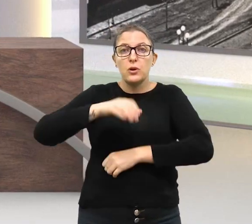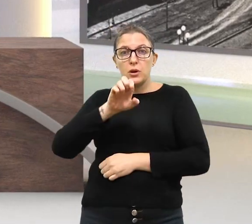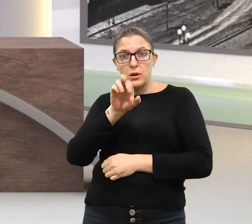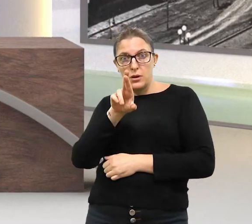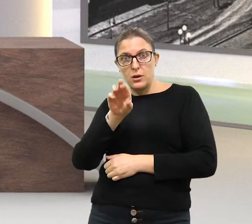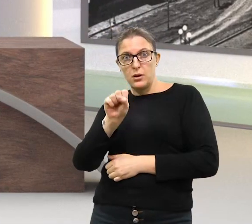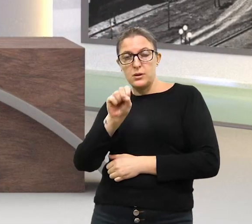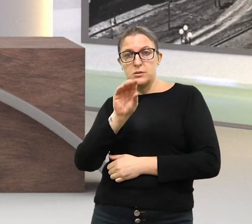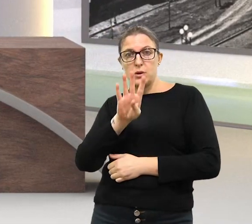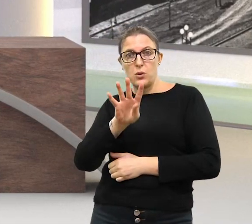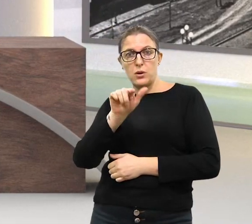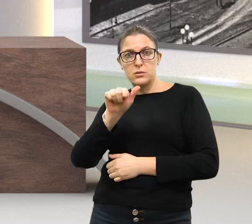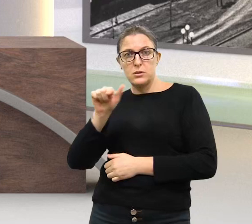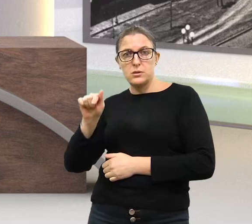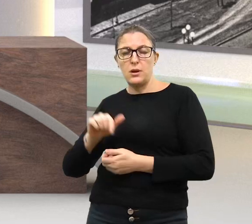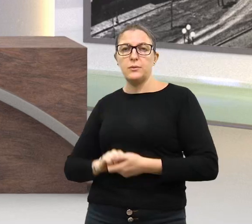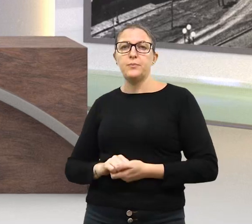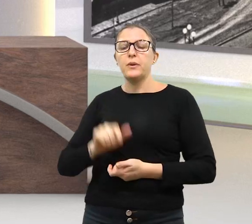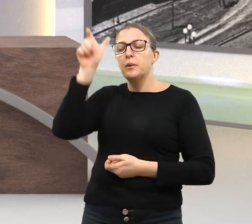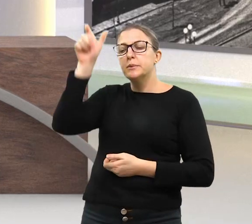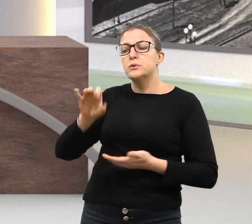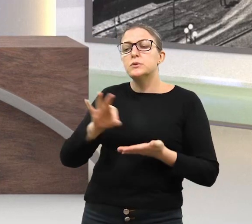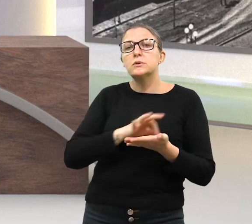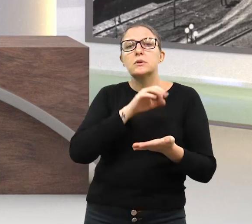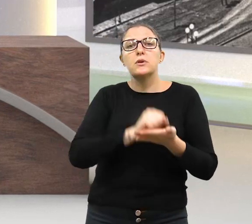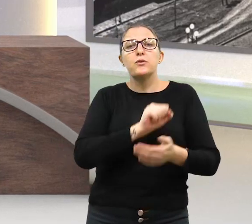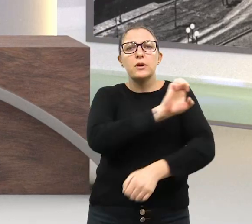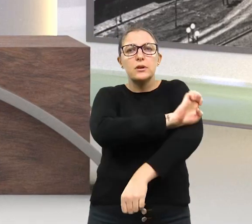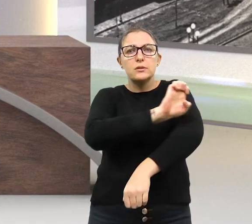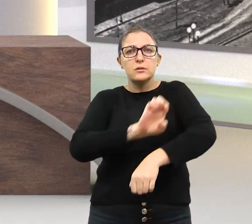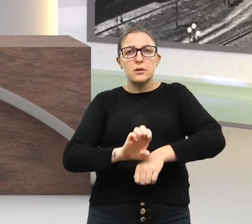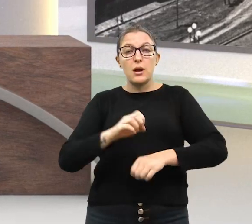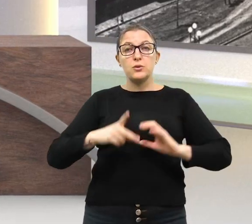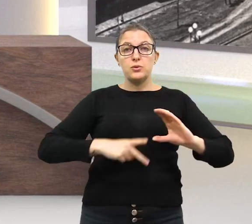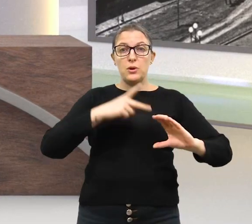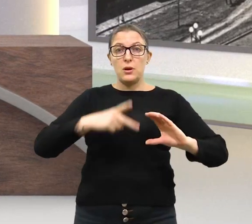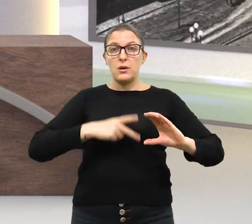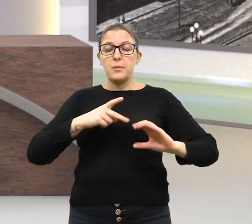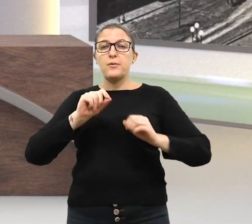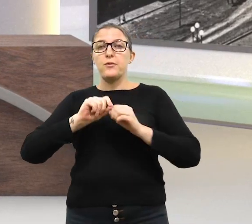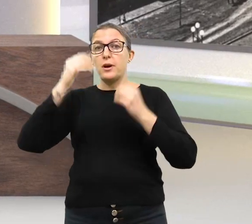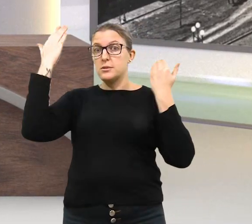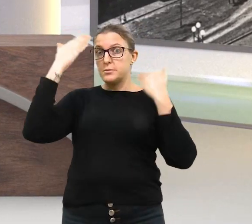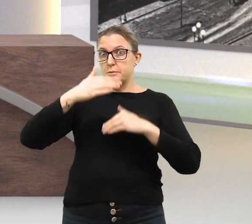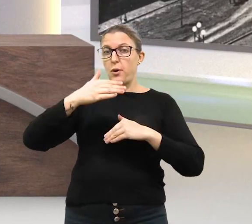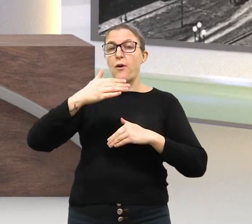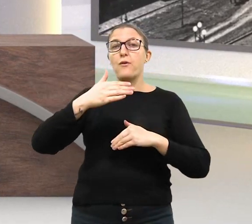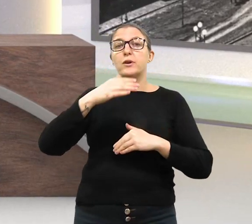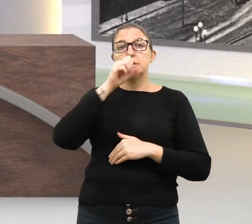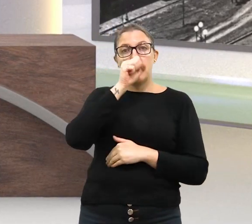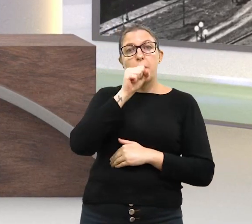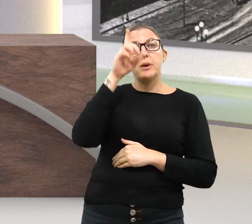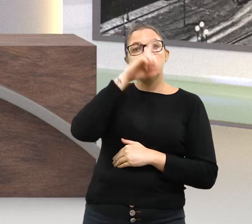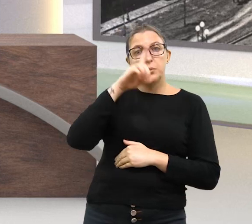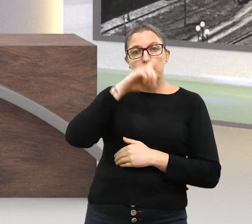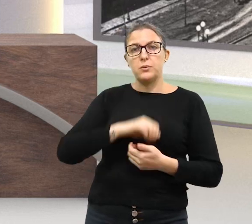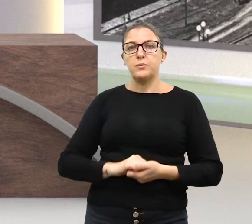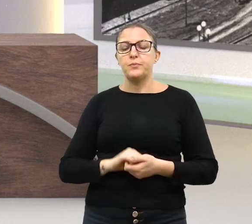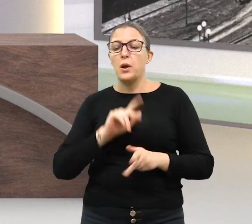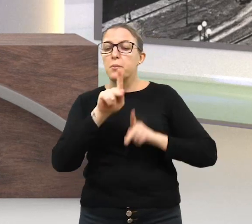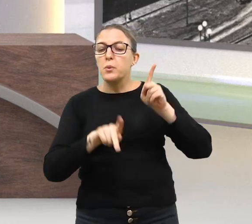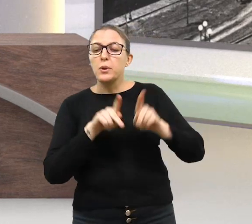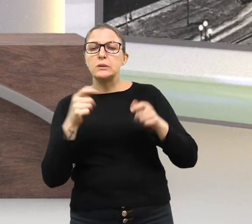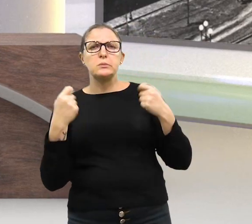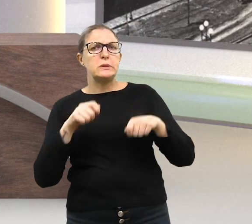Candidatos a estagiários da Câmara de Vereadores fazem prova neste fim de semana. População deve